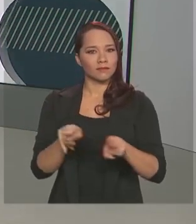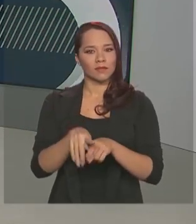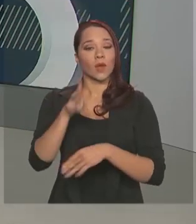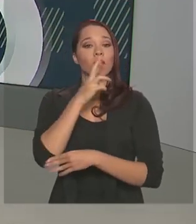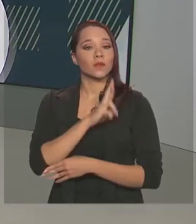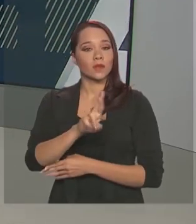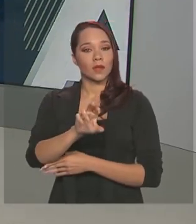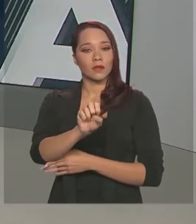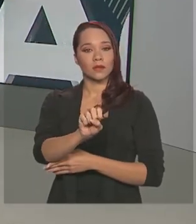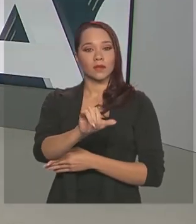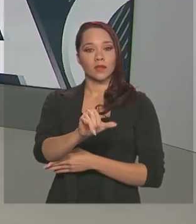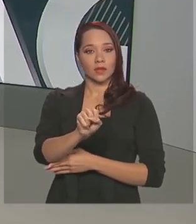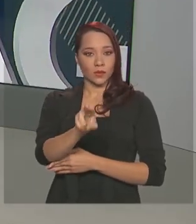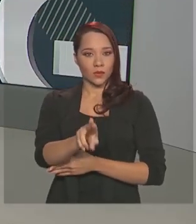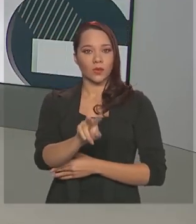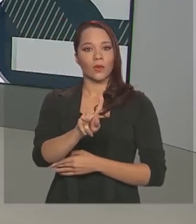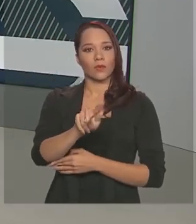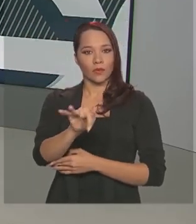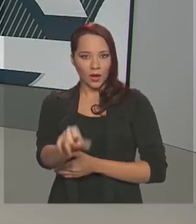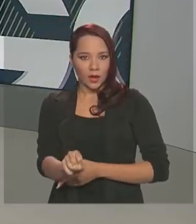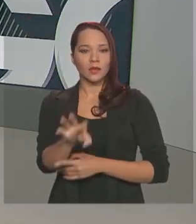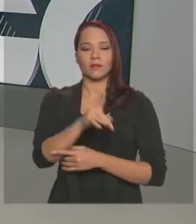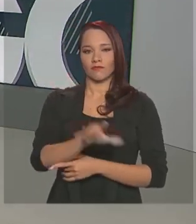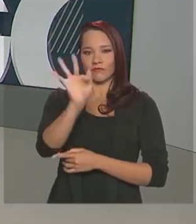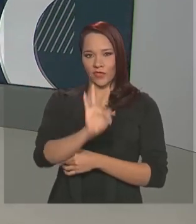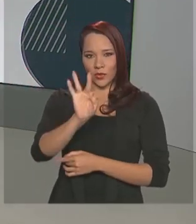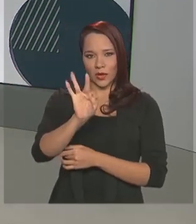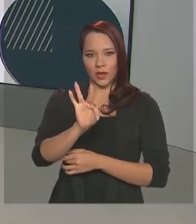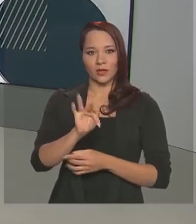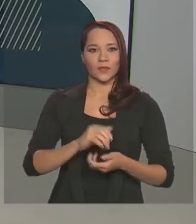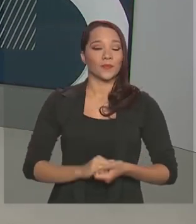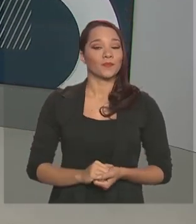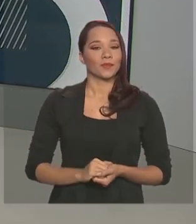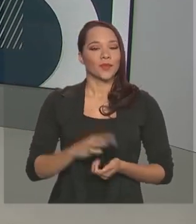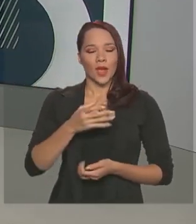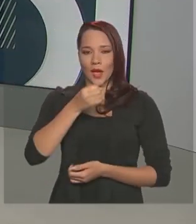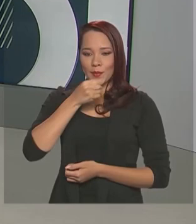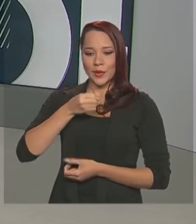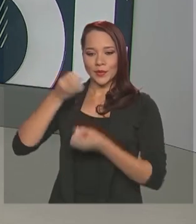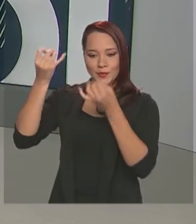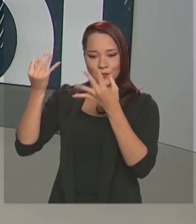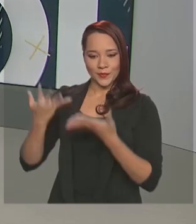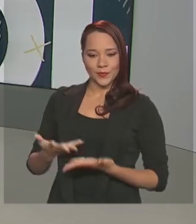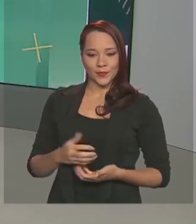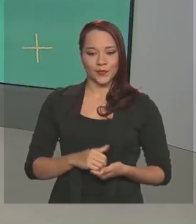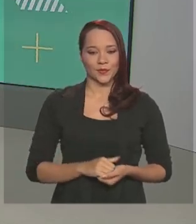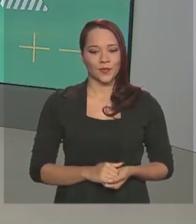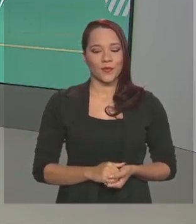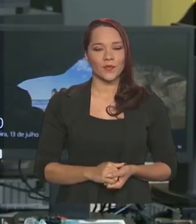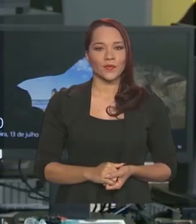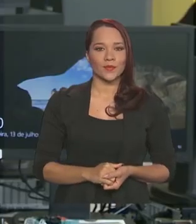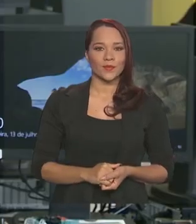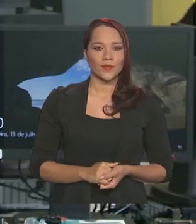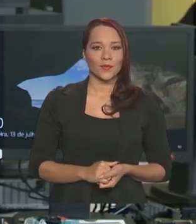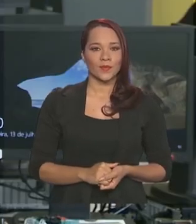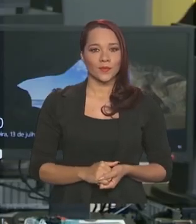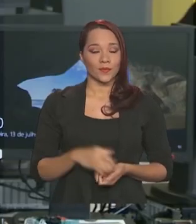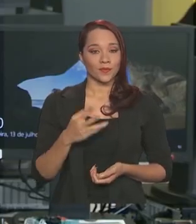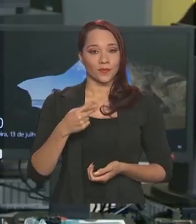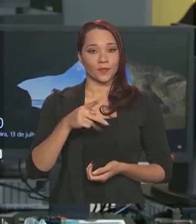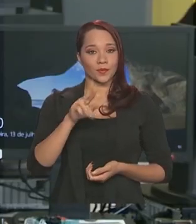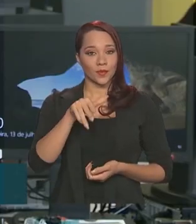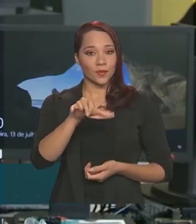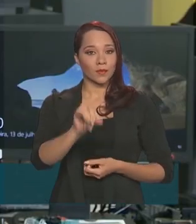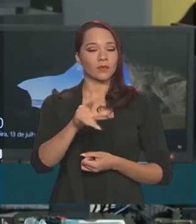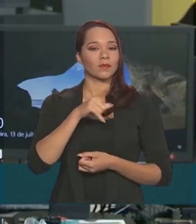o resultado do Sisu com vagas em universidades federais. A repórter Cláudia Boiunga tem as informações. O ProUni